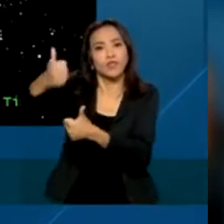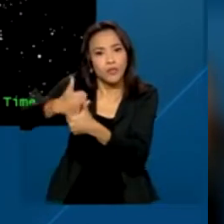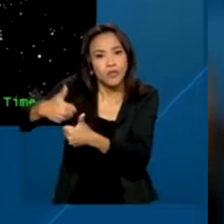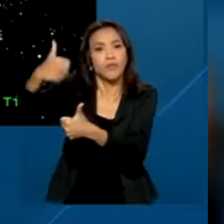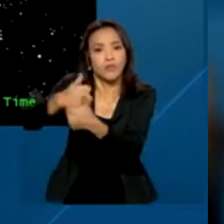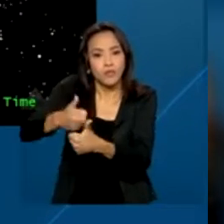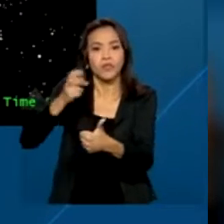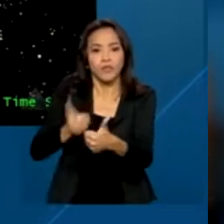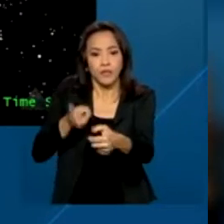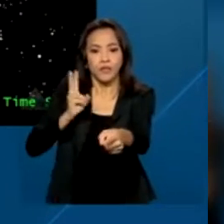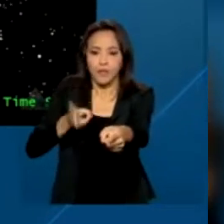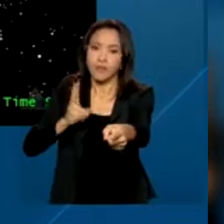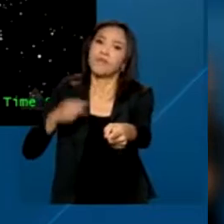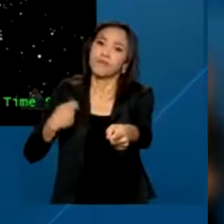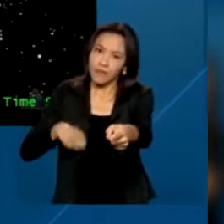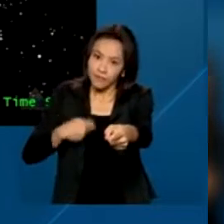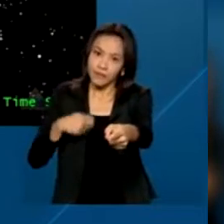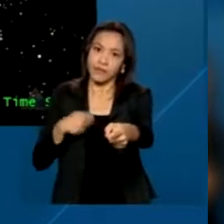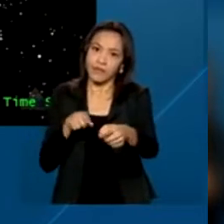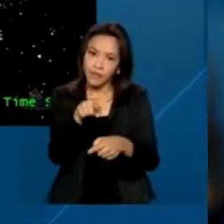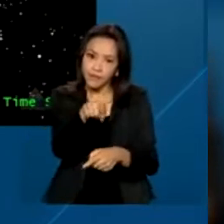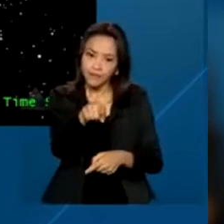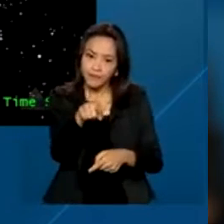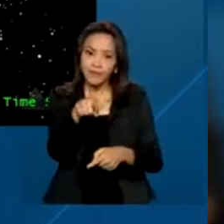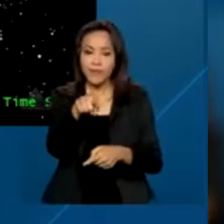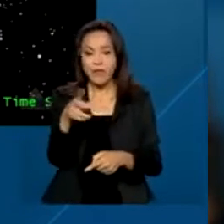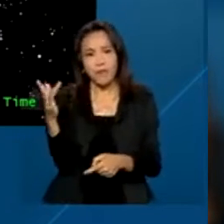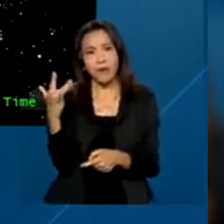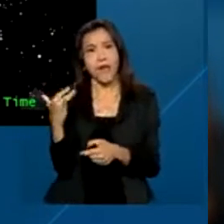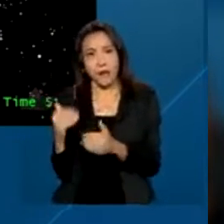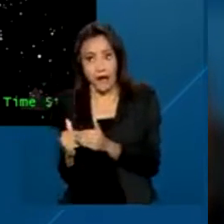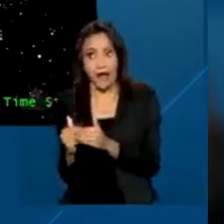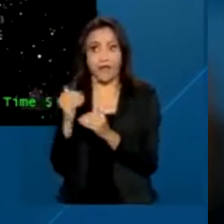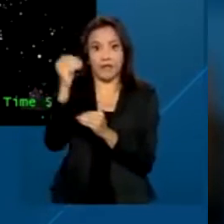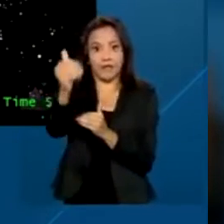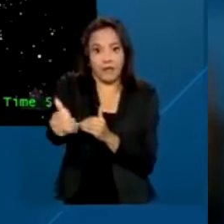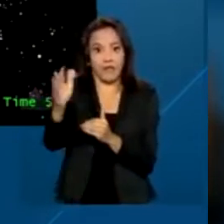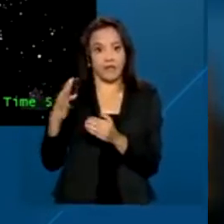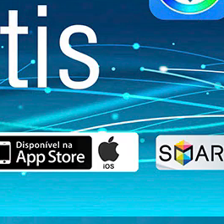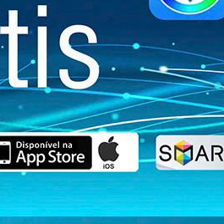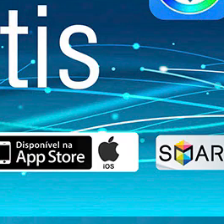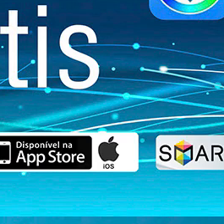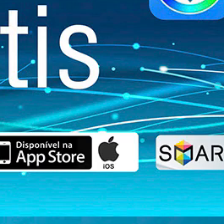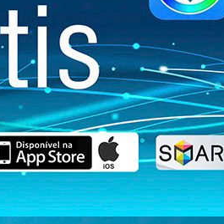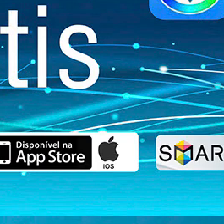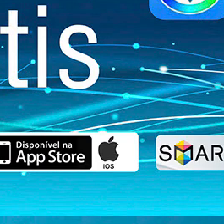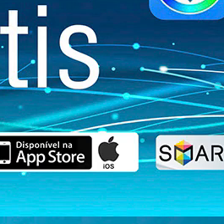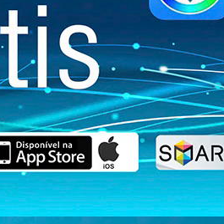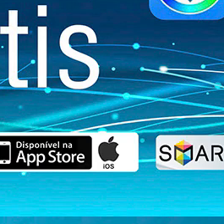fazer constantes atualizações e evoluir a tecnologia mais frequentemente. Então,